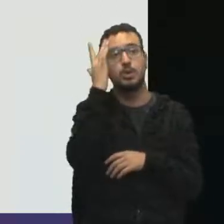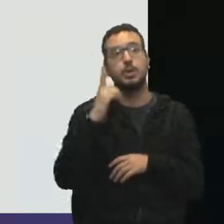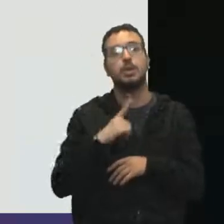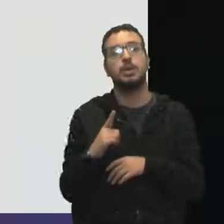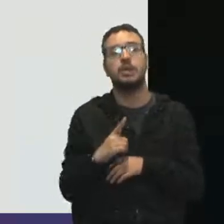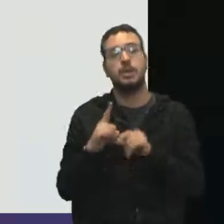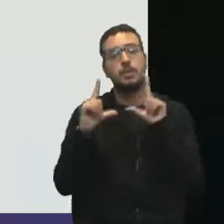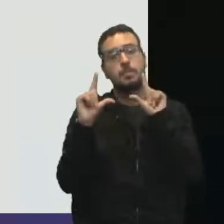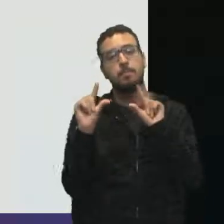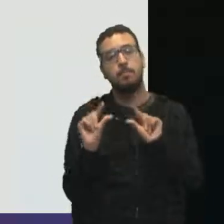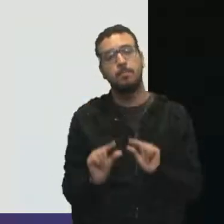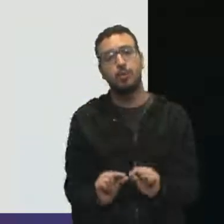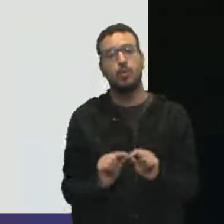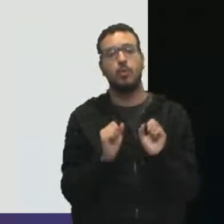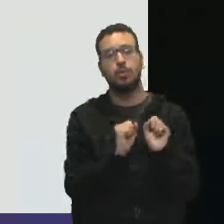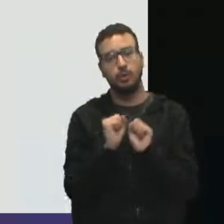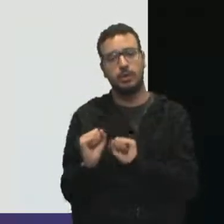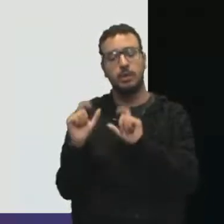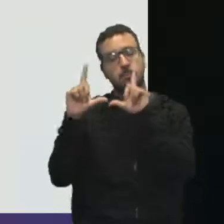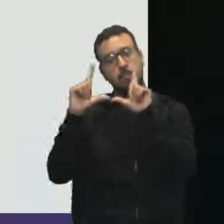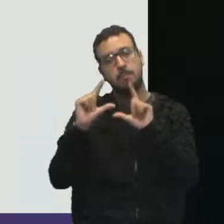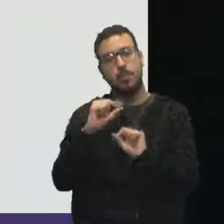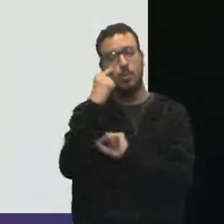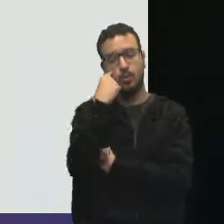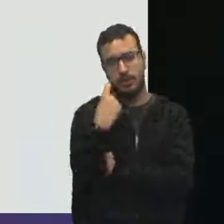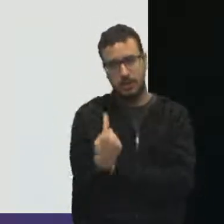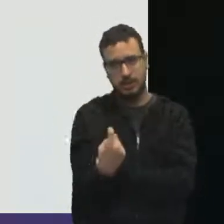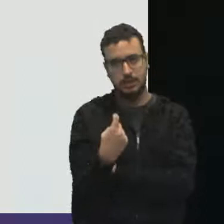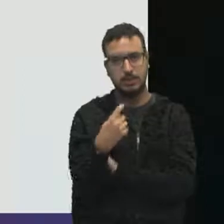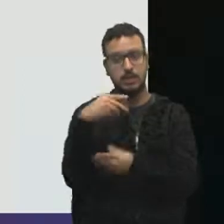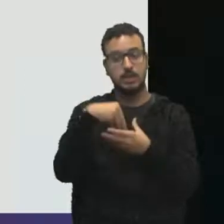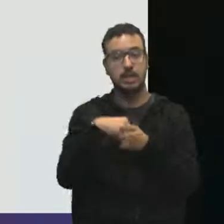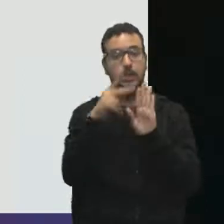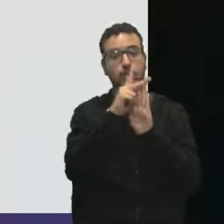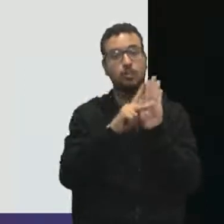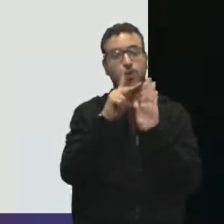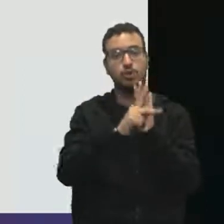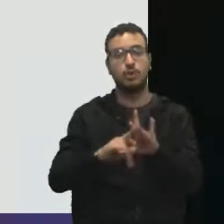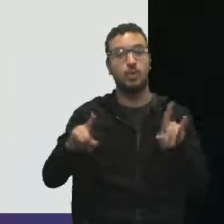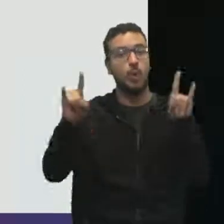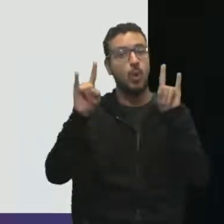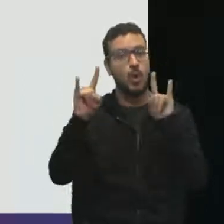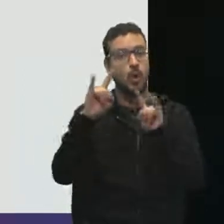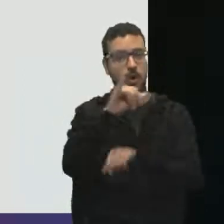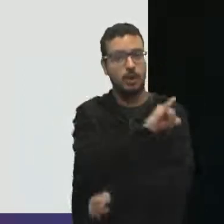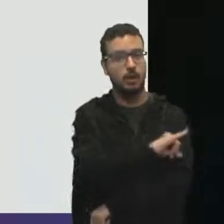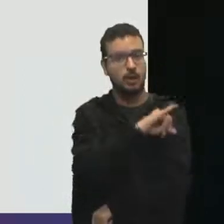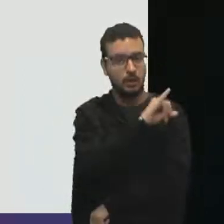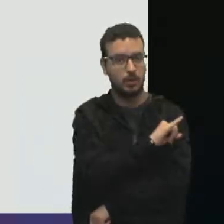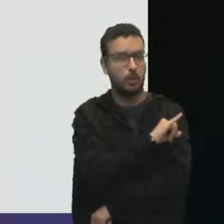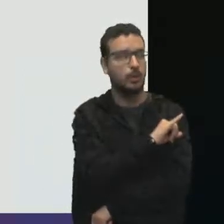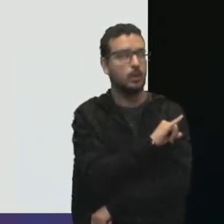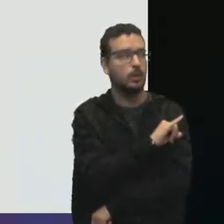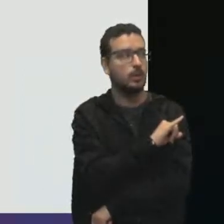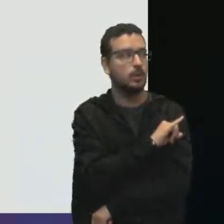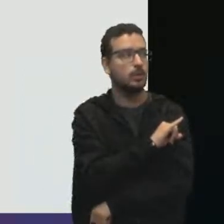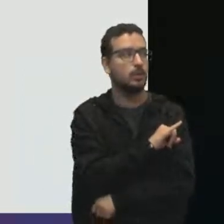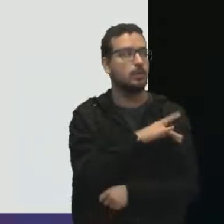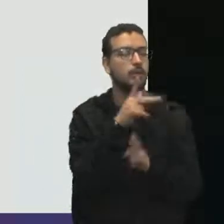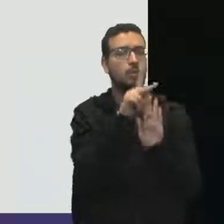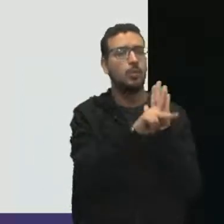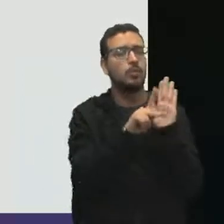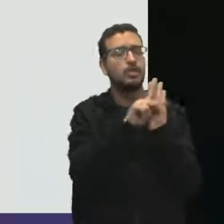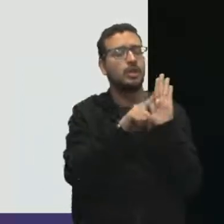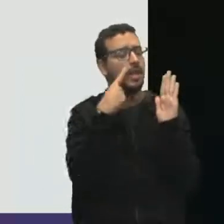que têm pouquíssimo poder e pouquíssimo interesse no projeto Rock in Rio. Eles têm interesse no trabalho, mas no projeto,